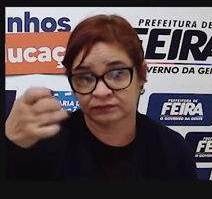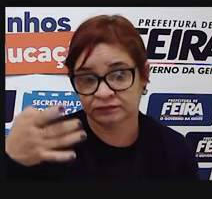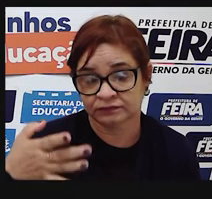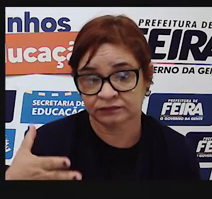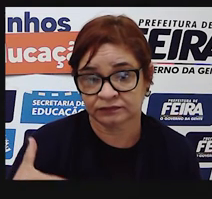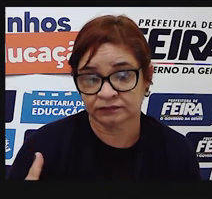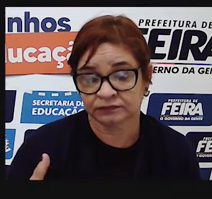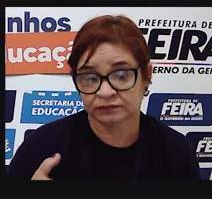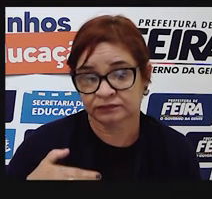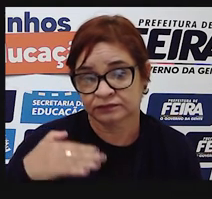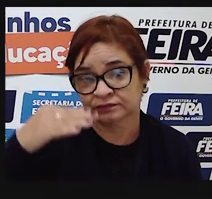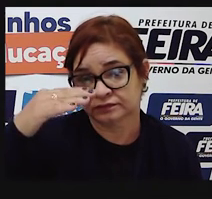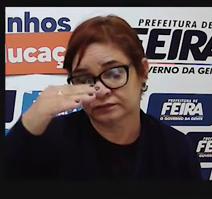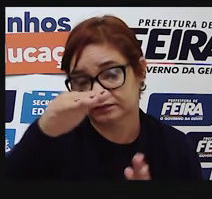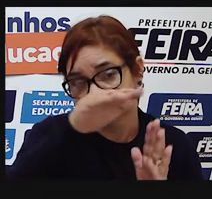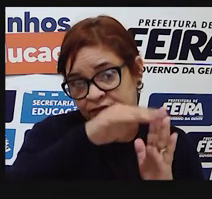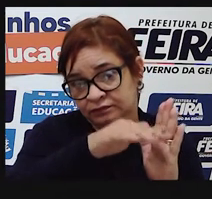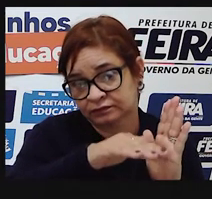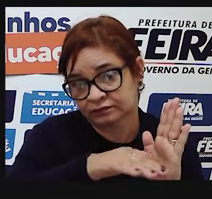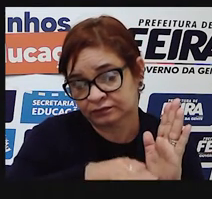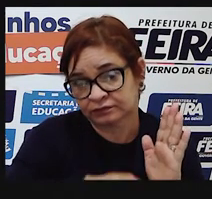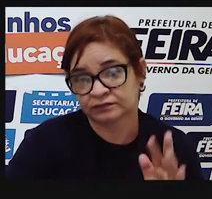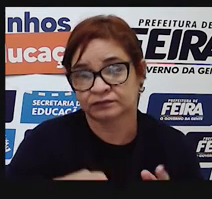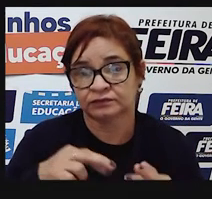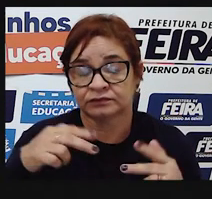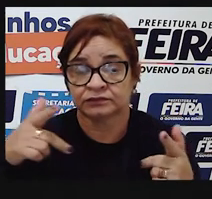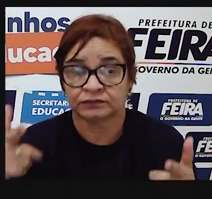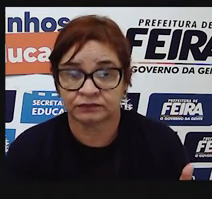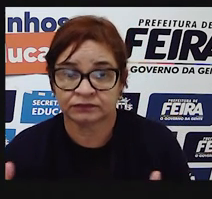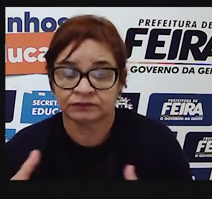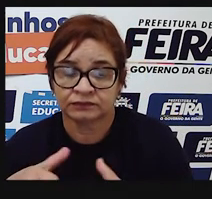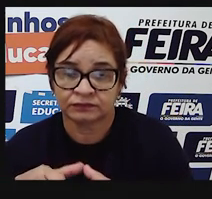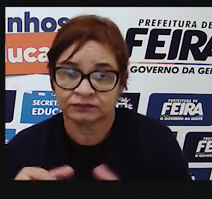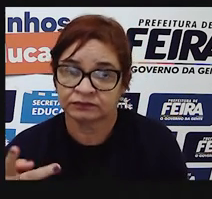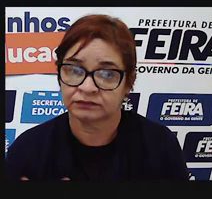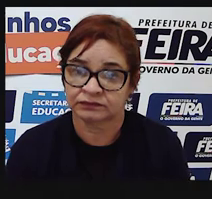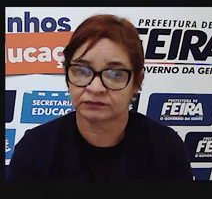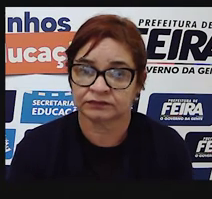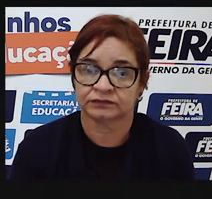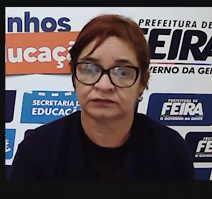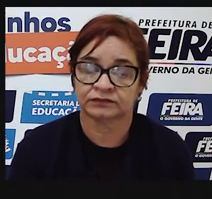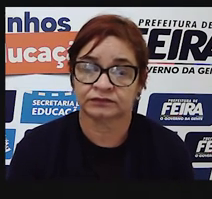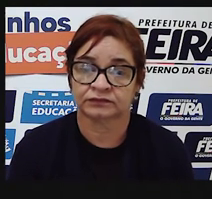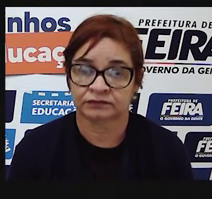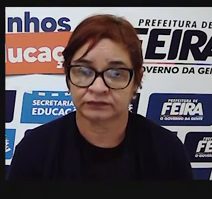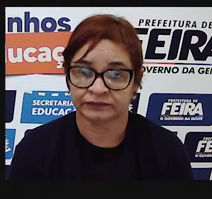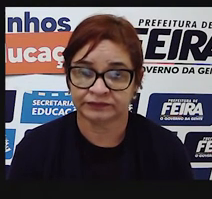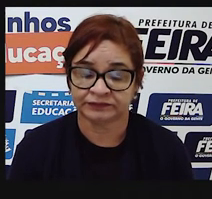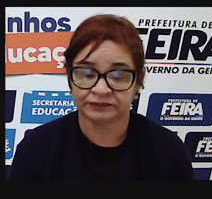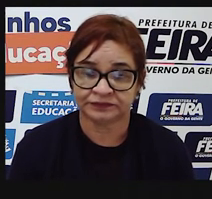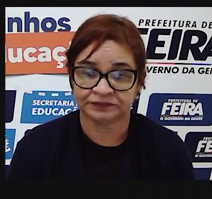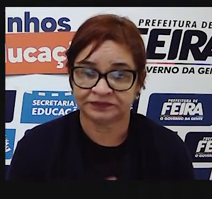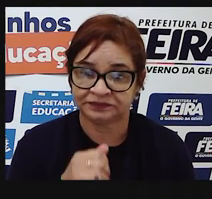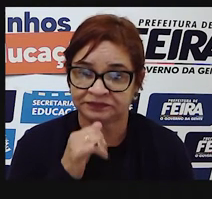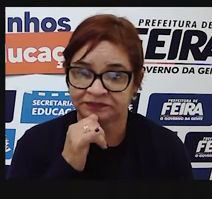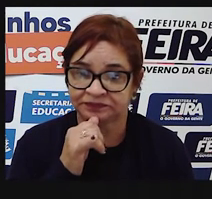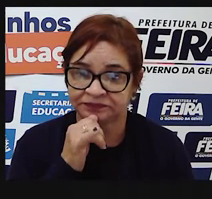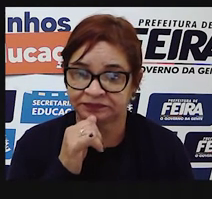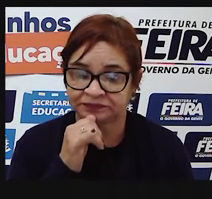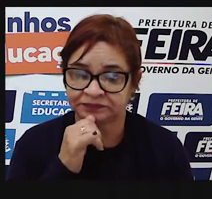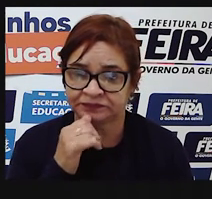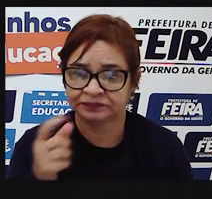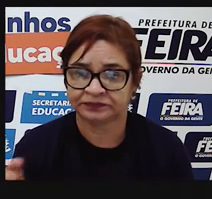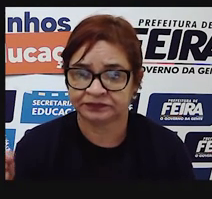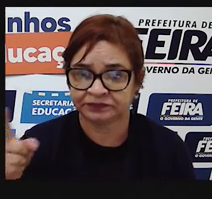ser uma sequência de coisas, uma sequência de fatos, etc. Já olhem um exemplo. Já chegaram